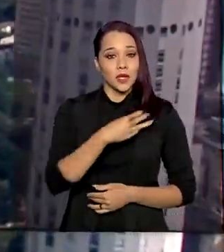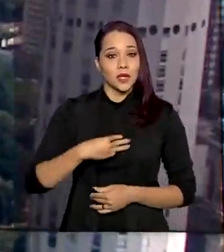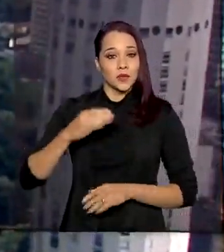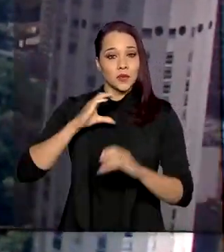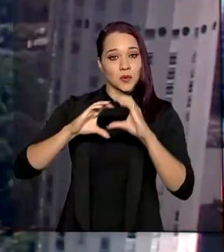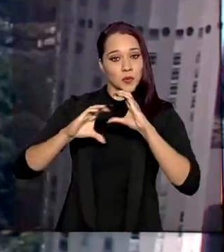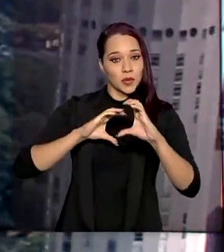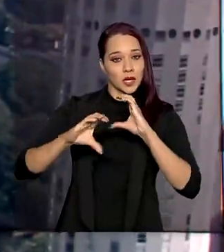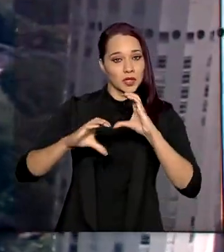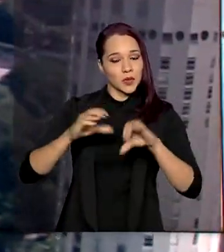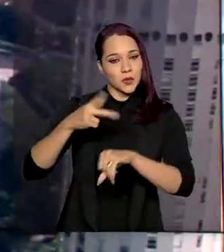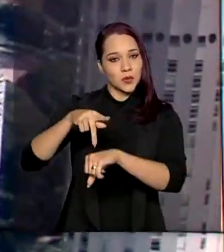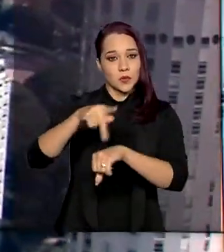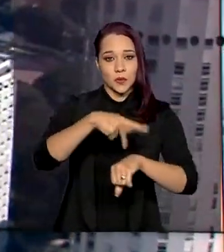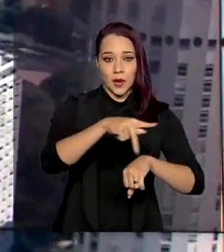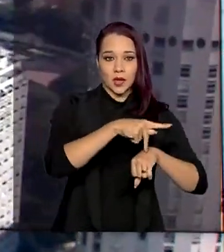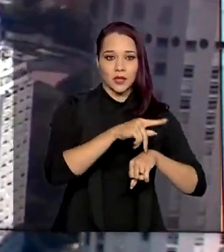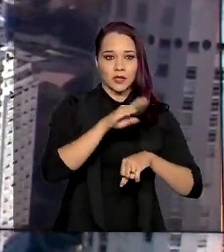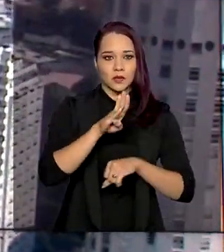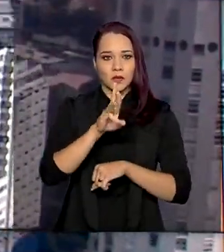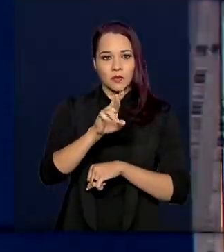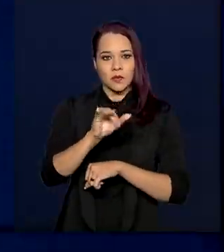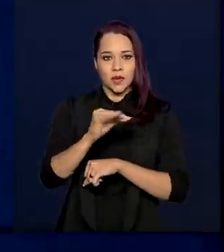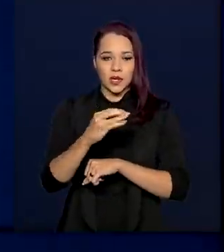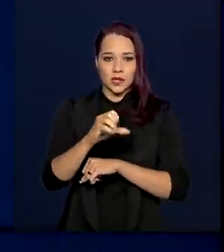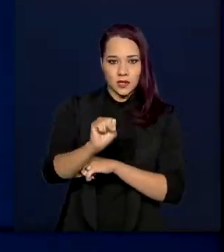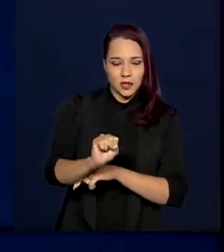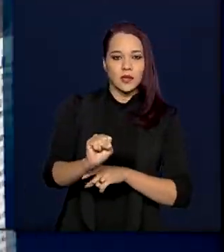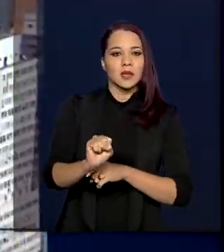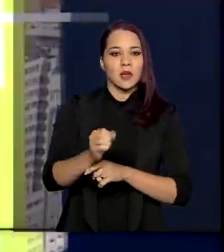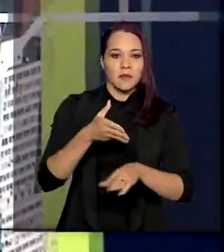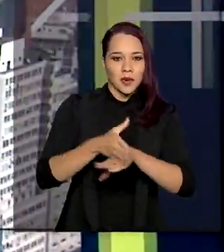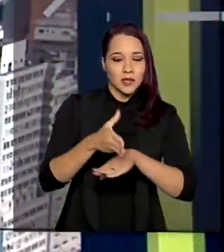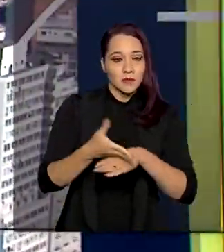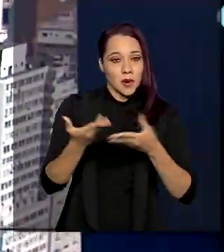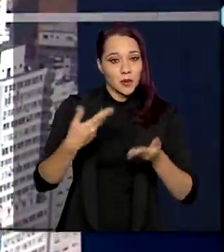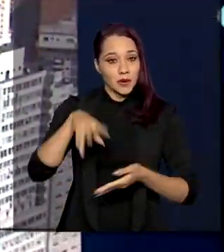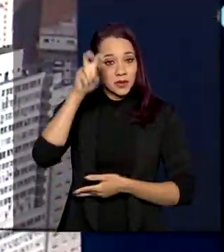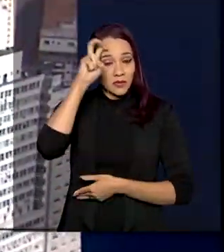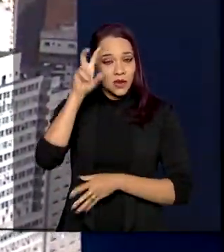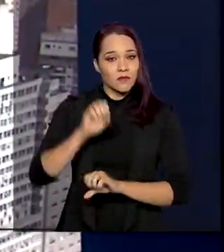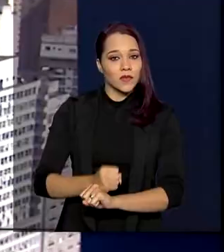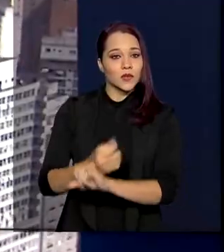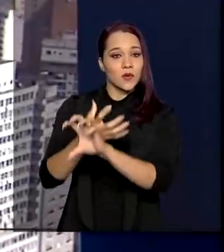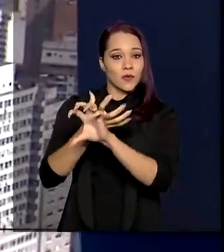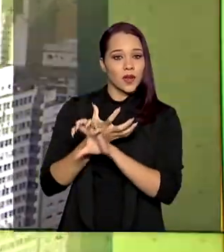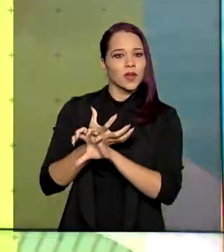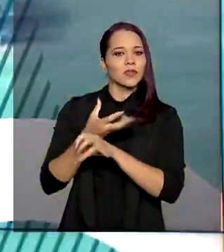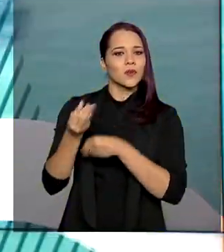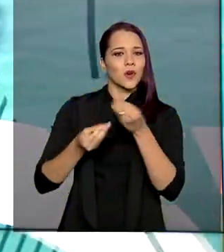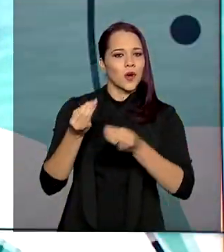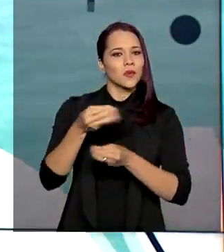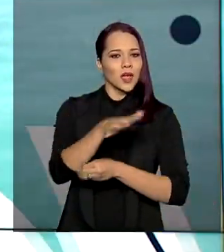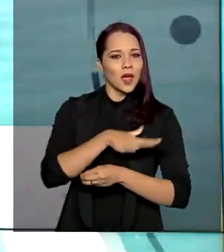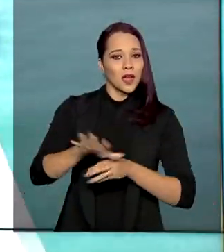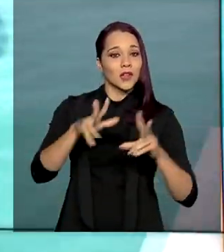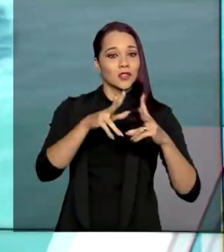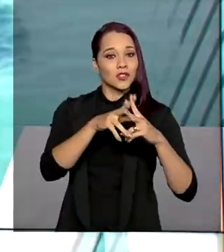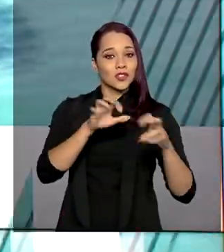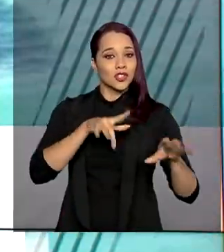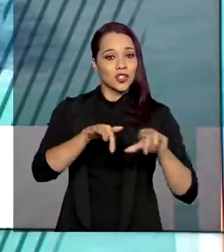comunicações dos países que formam o BRICS participaram nesta quinta-feira de uma videoconferência sobre a era digital.